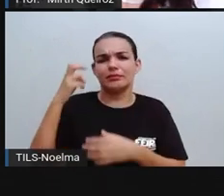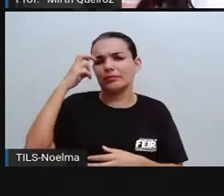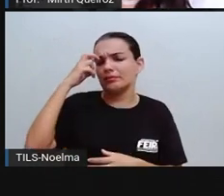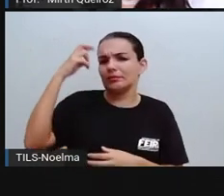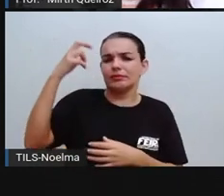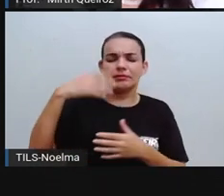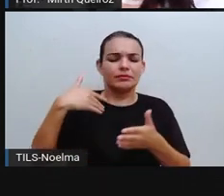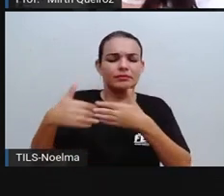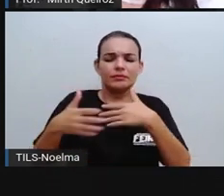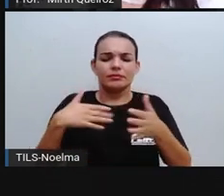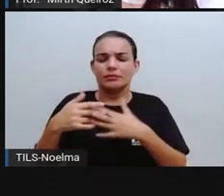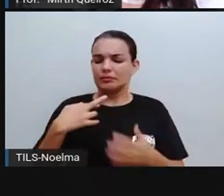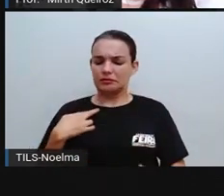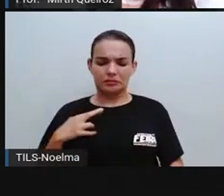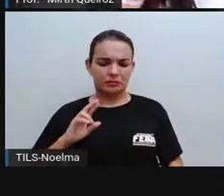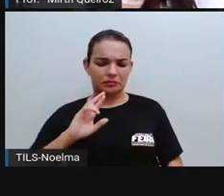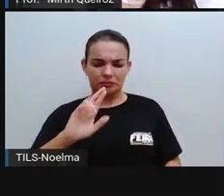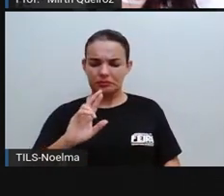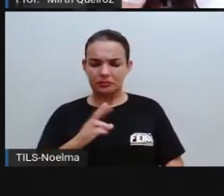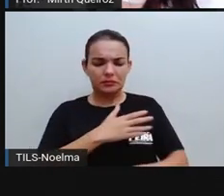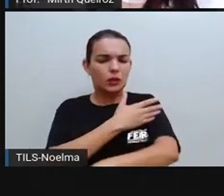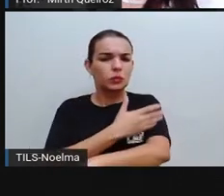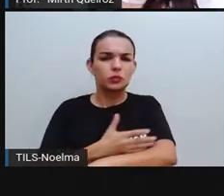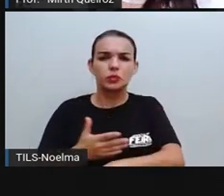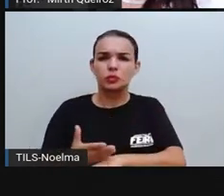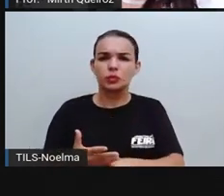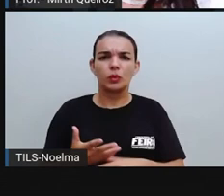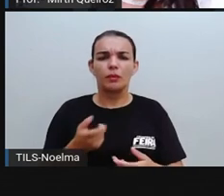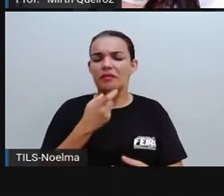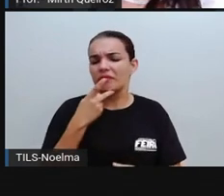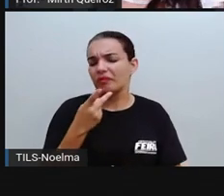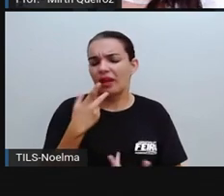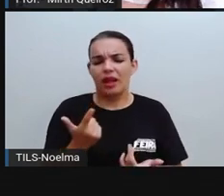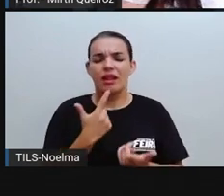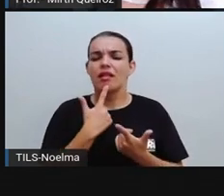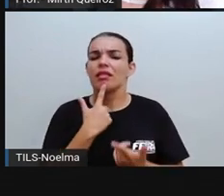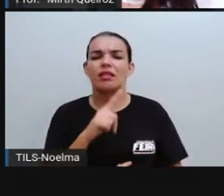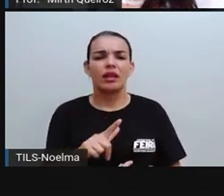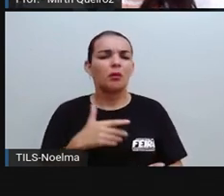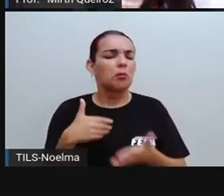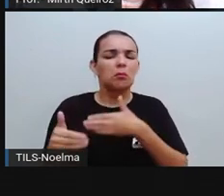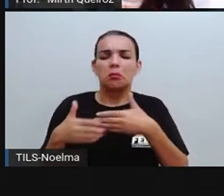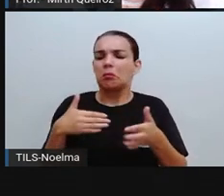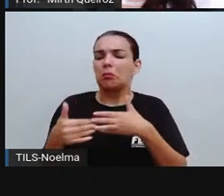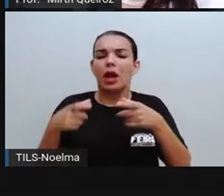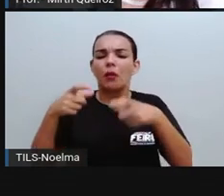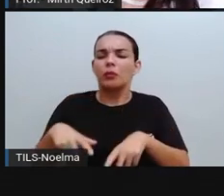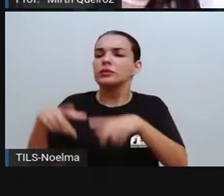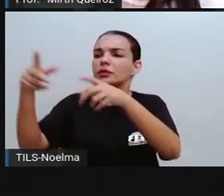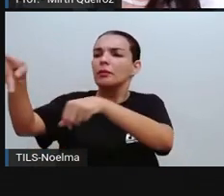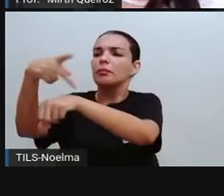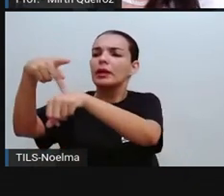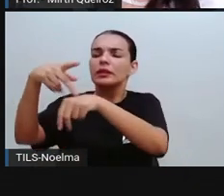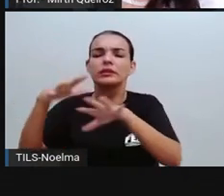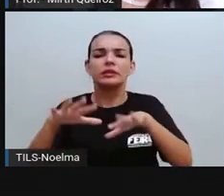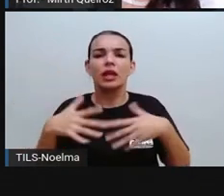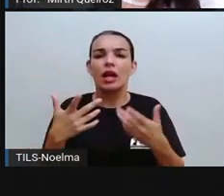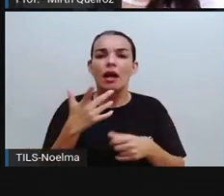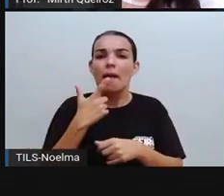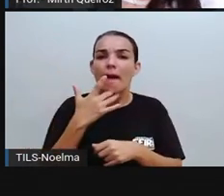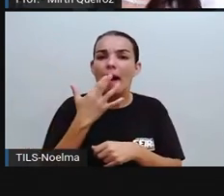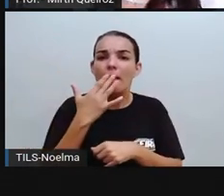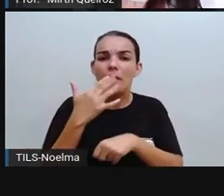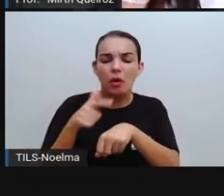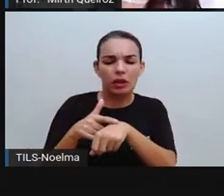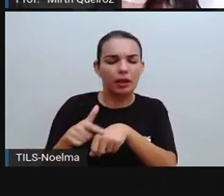independente da nossa religião, os nossos costumes, o tipo de idioma, de onde a gente veio, da nossa tonalidade